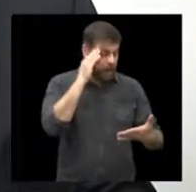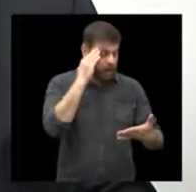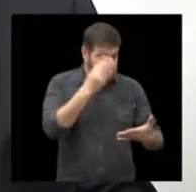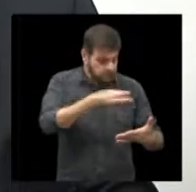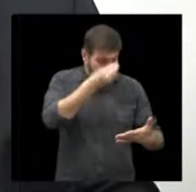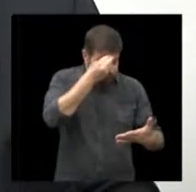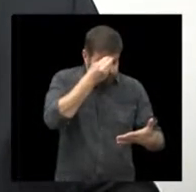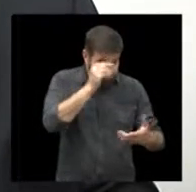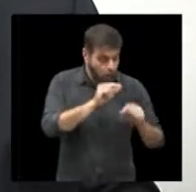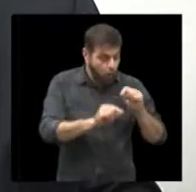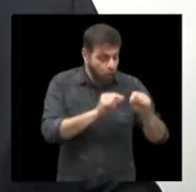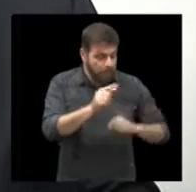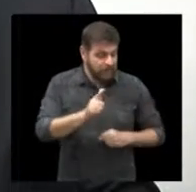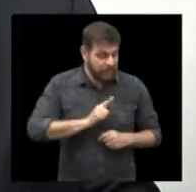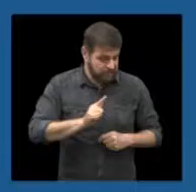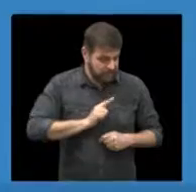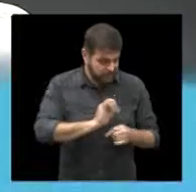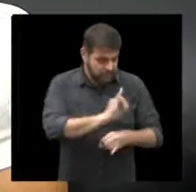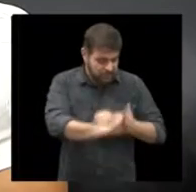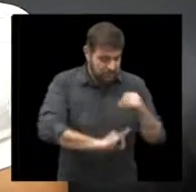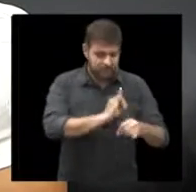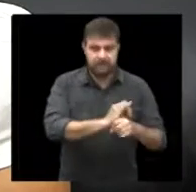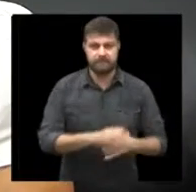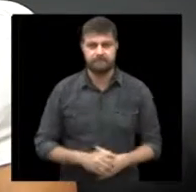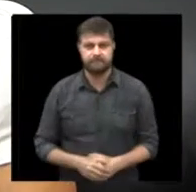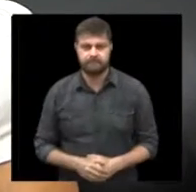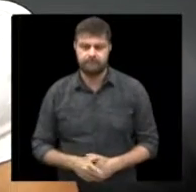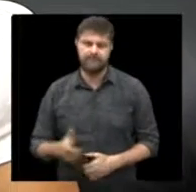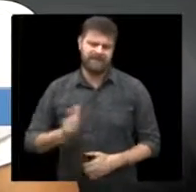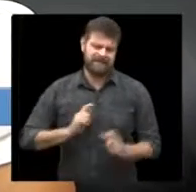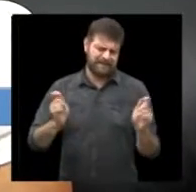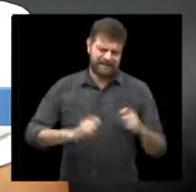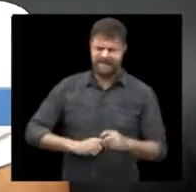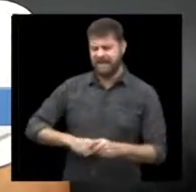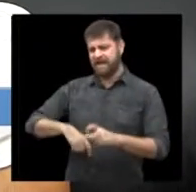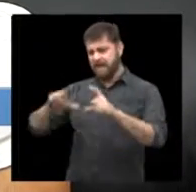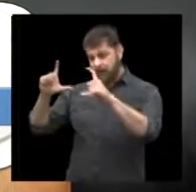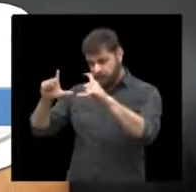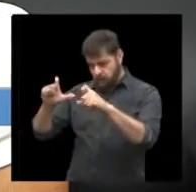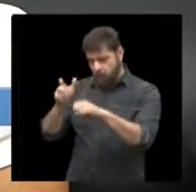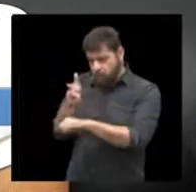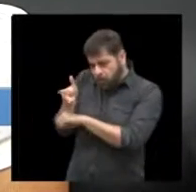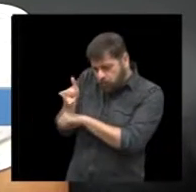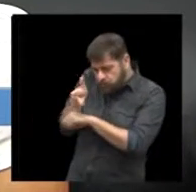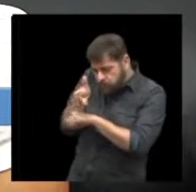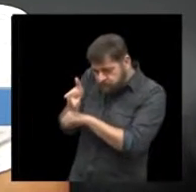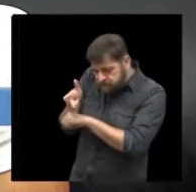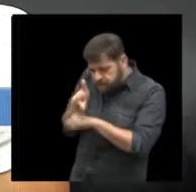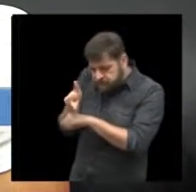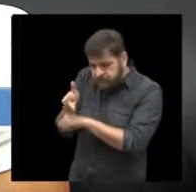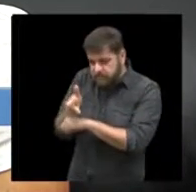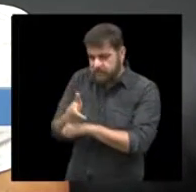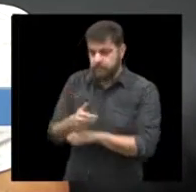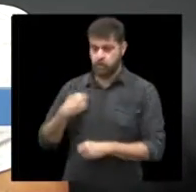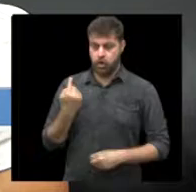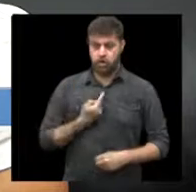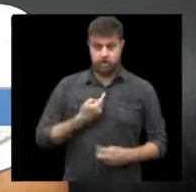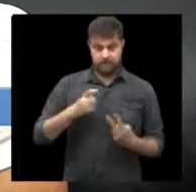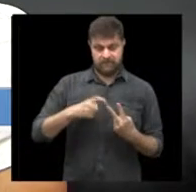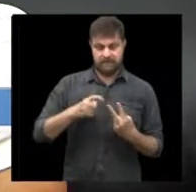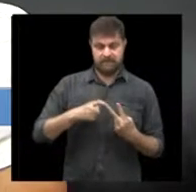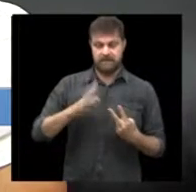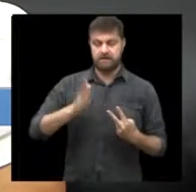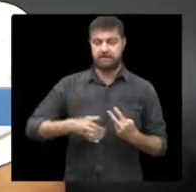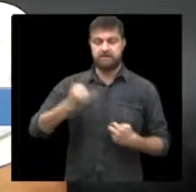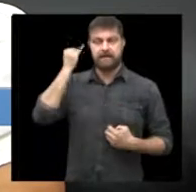ele está falando através da internet. Com fotos ou mesmo vídeo mesmo a gente já tem uma boa ideia